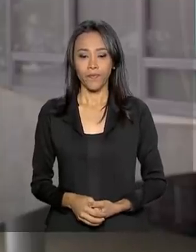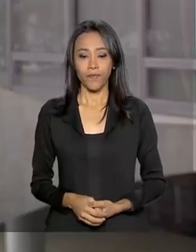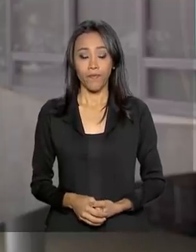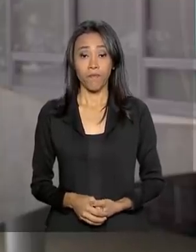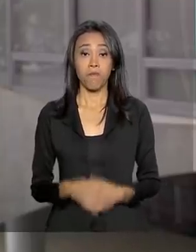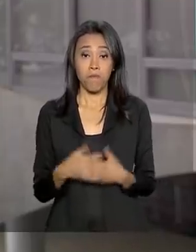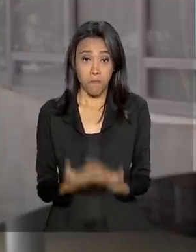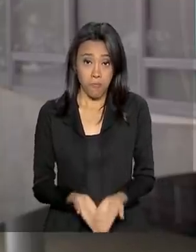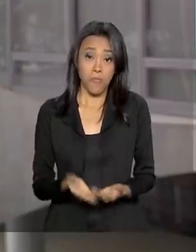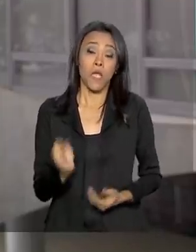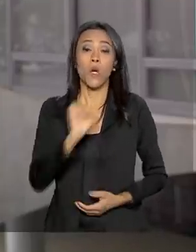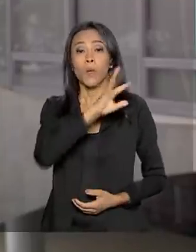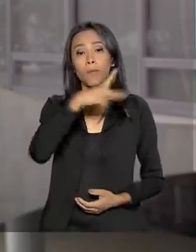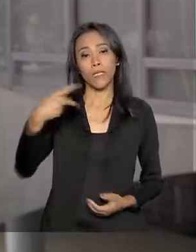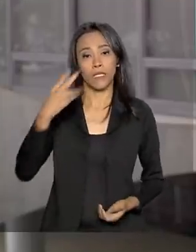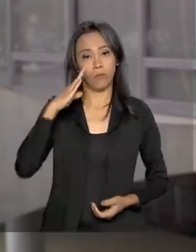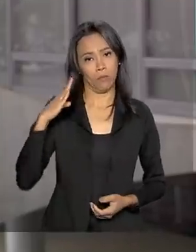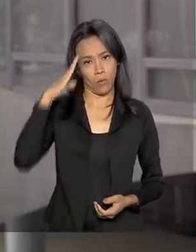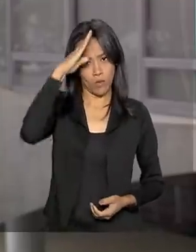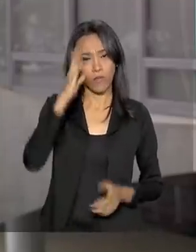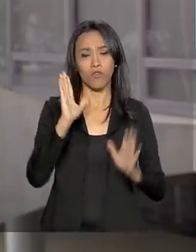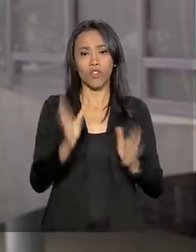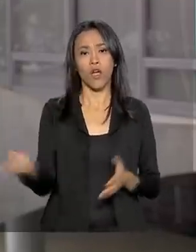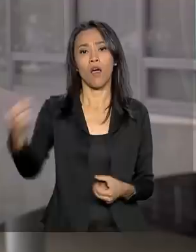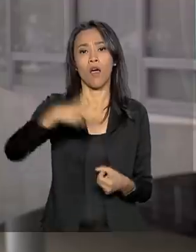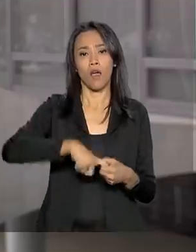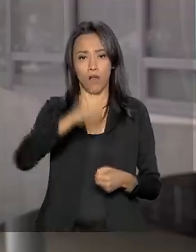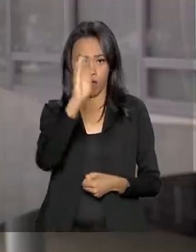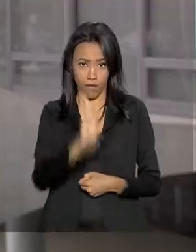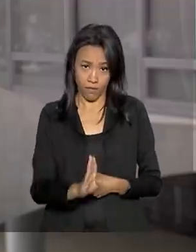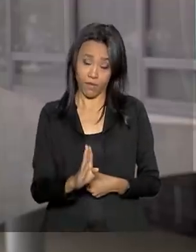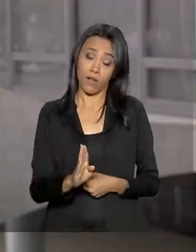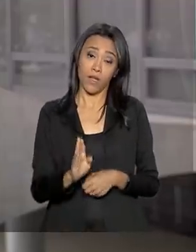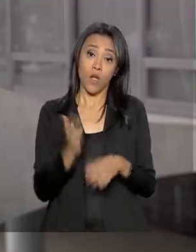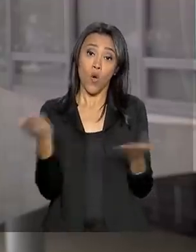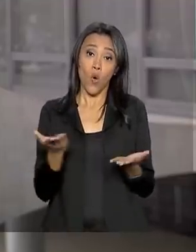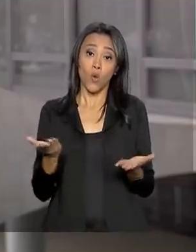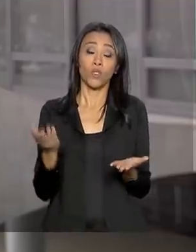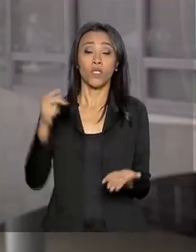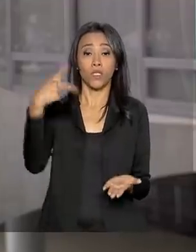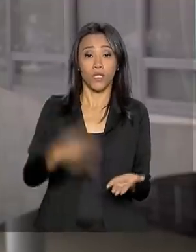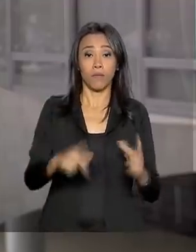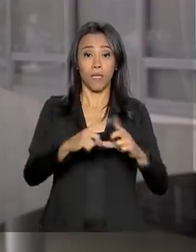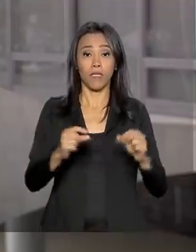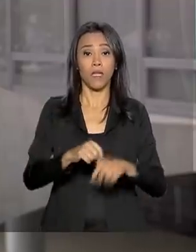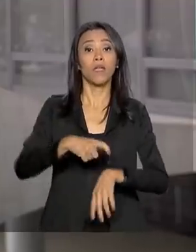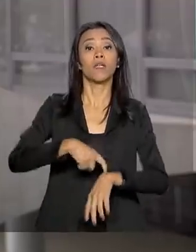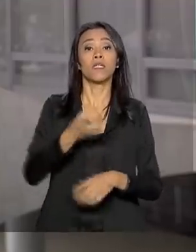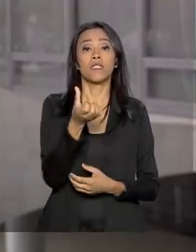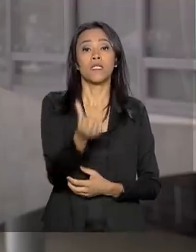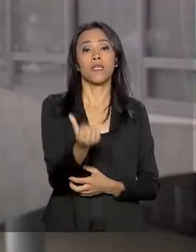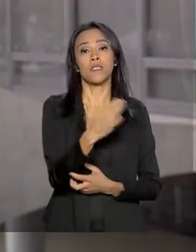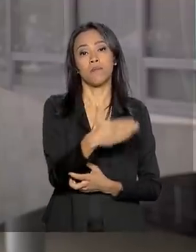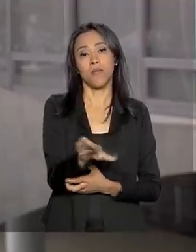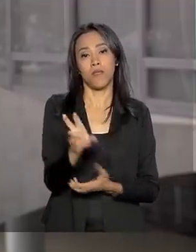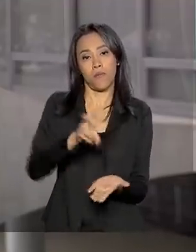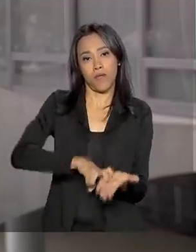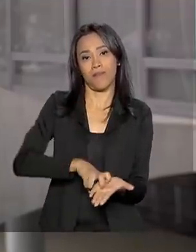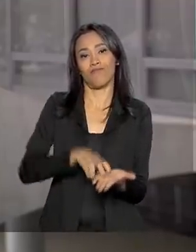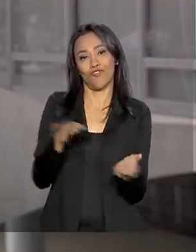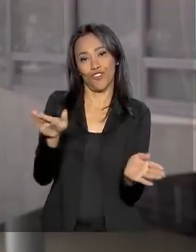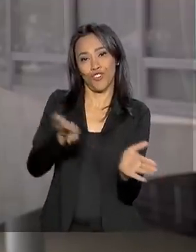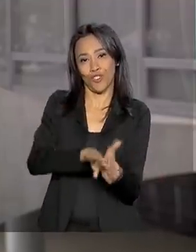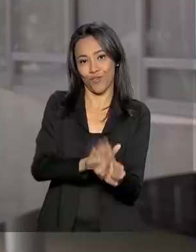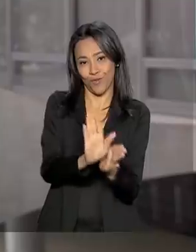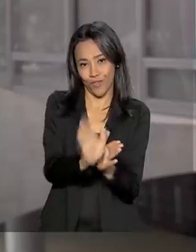O presidente Jair Bolsonaro já retornou ao Brasil. Ele desembarcou hoje em Brasília, às seis e meia da manhã, e